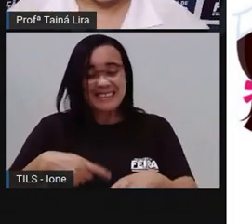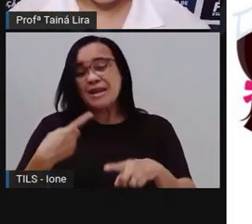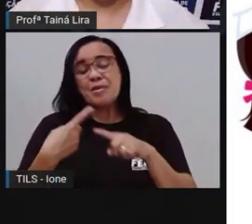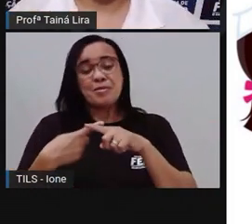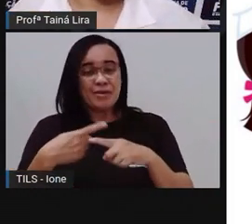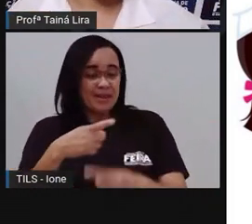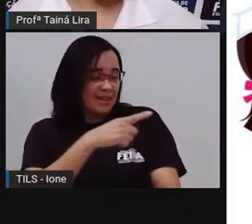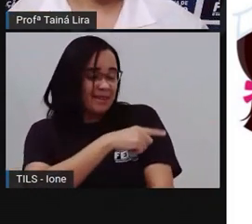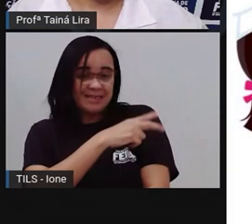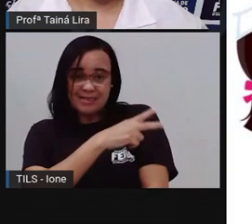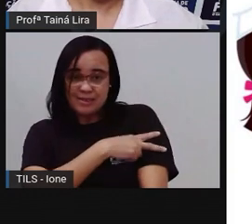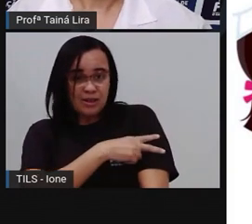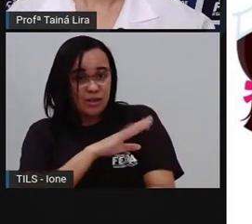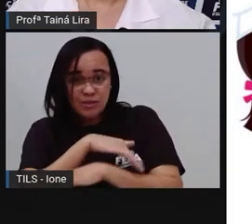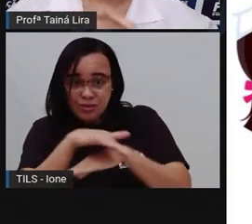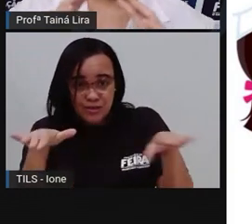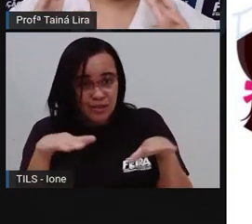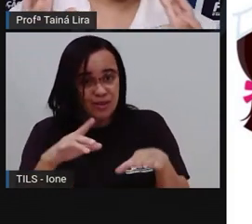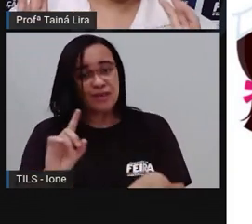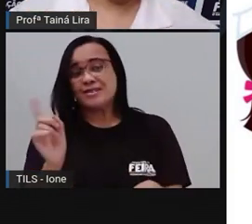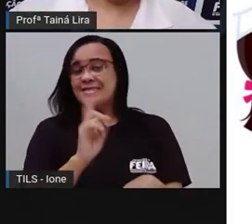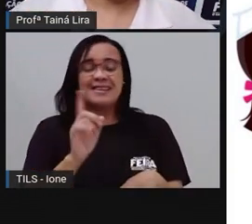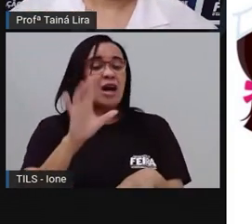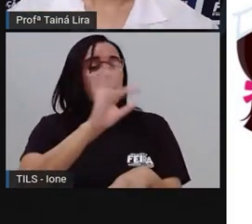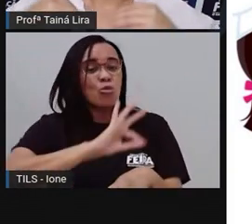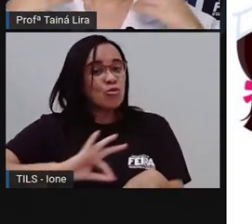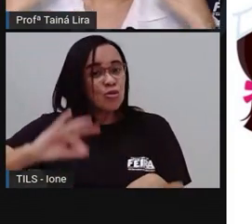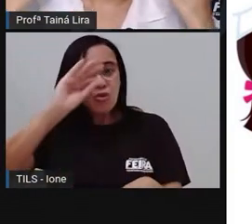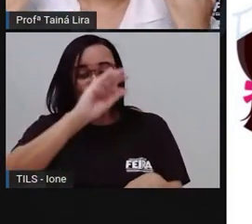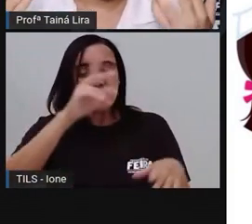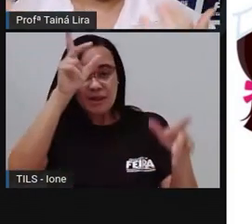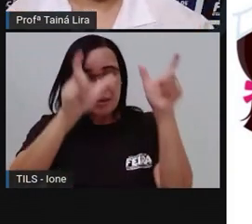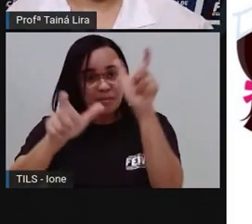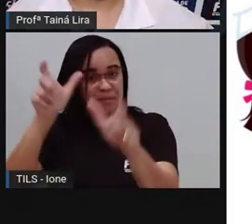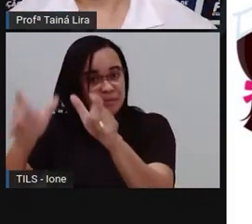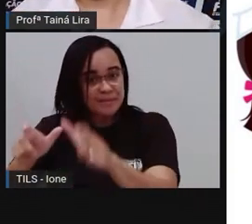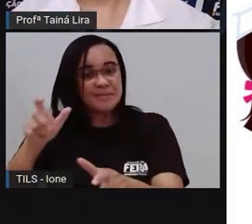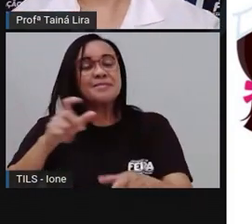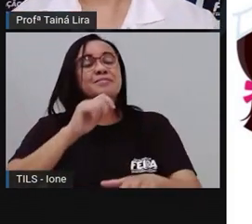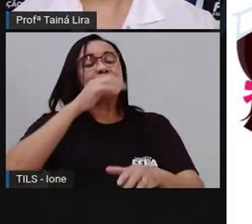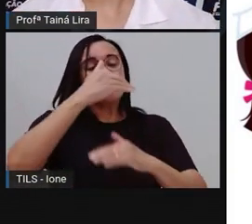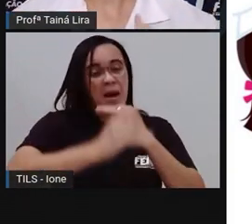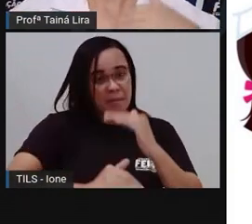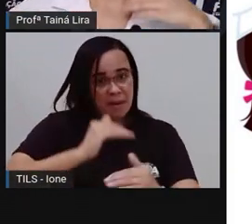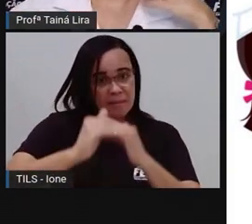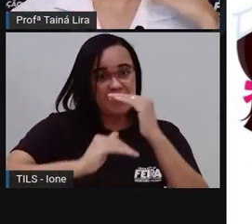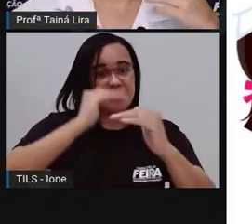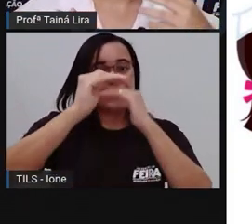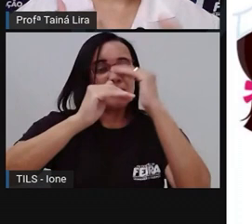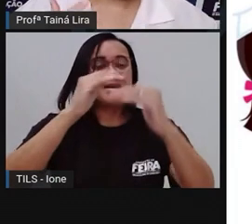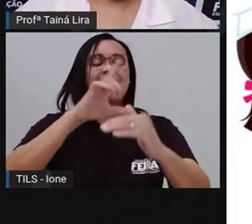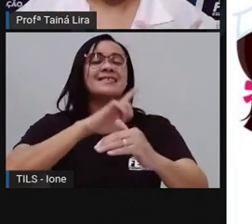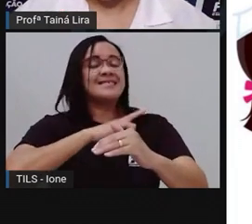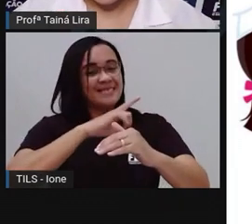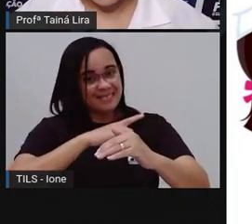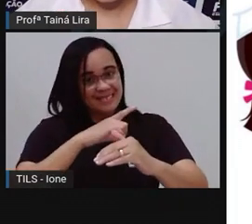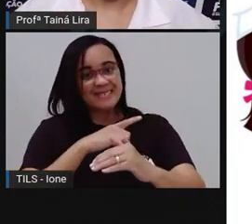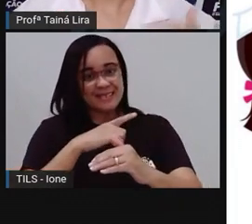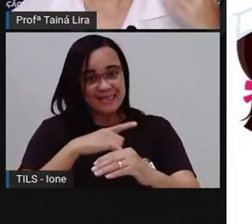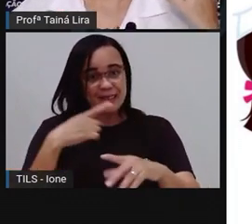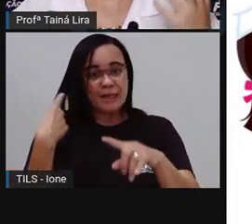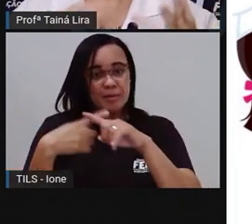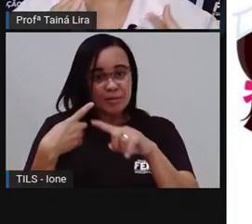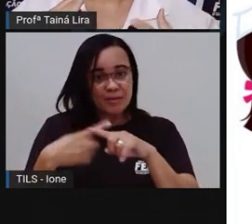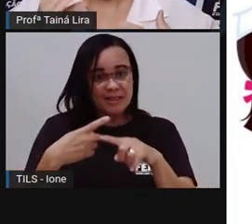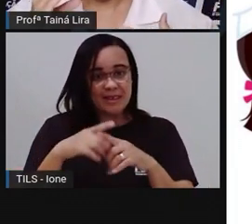crianças do segundo ano, não, tá? Todo mundo passa por esse processo, tá? Quando a gente está escrevendo o texto,